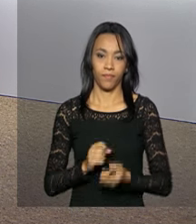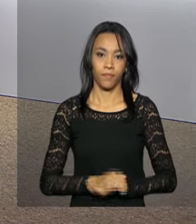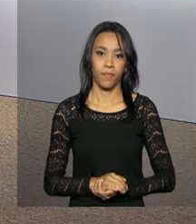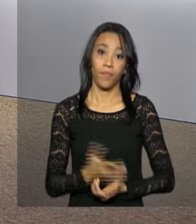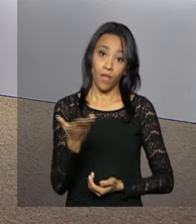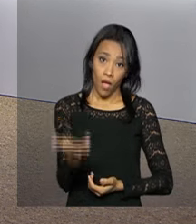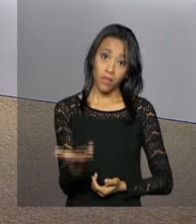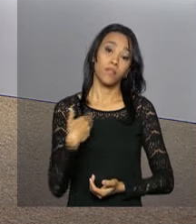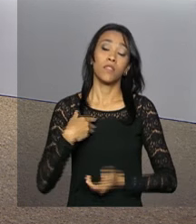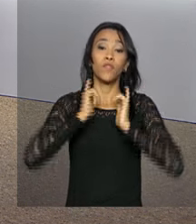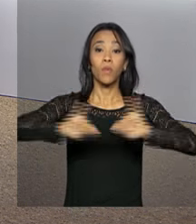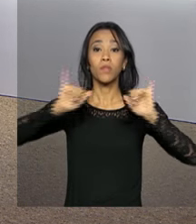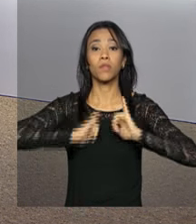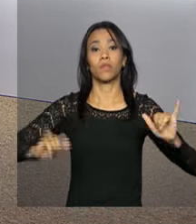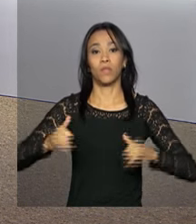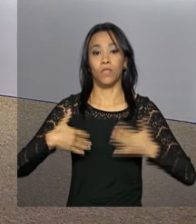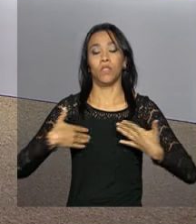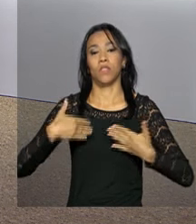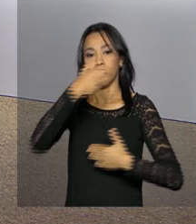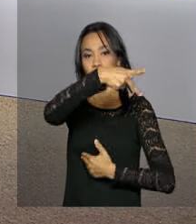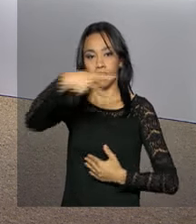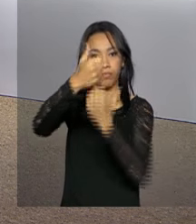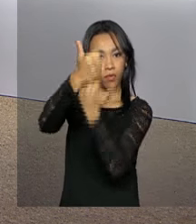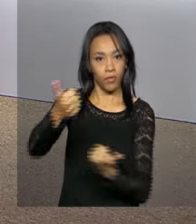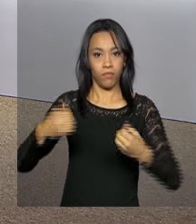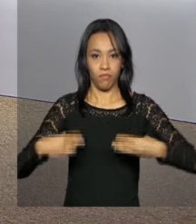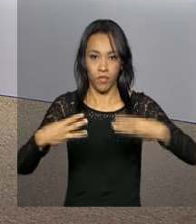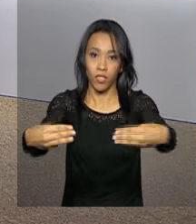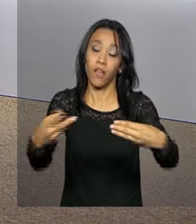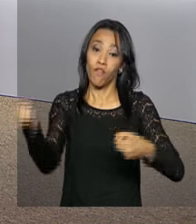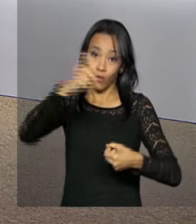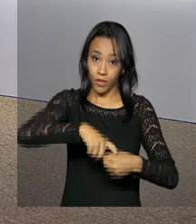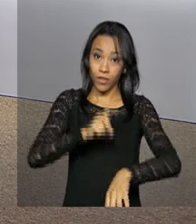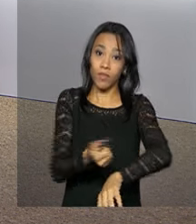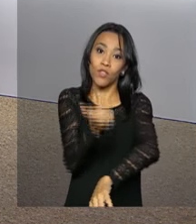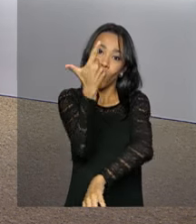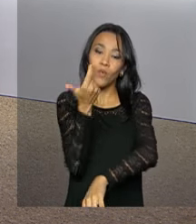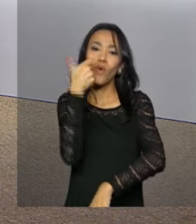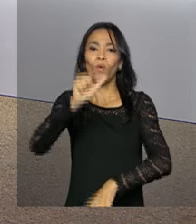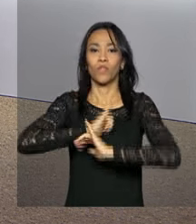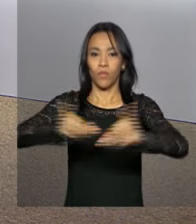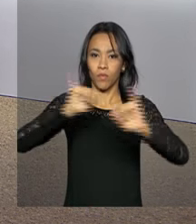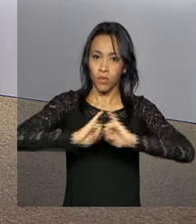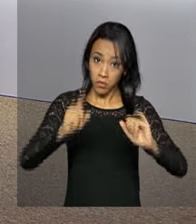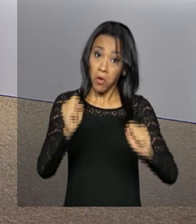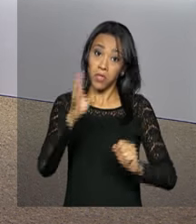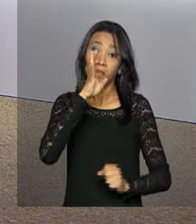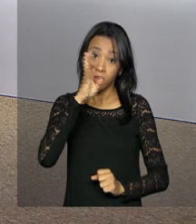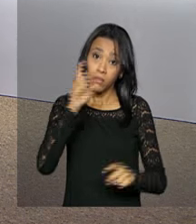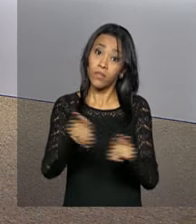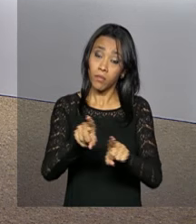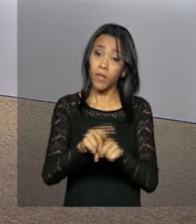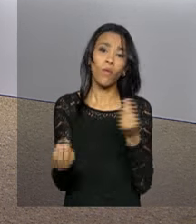Estas foram as informações do Poder Executivo Federal. Nós voltamos ao meio-dia com outras notícias. Acompanhe as novidades também nas